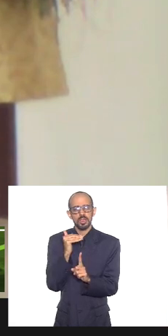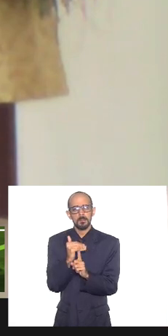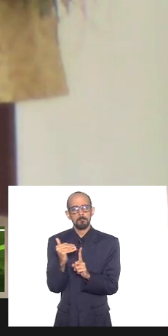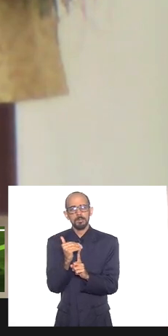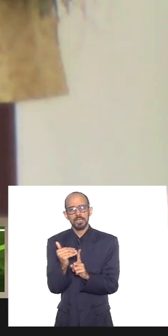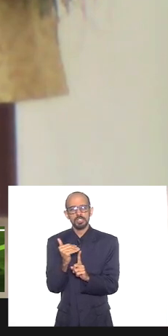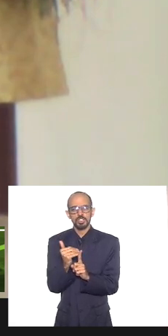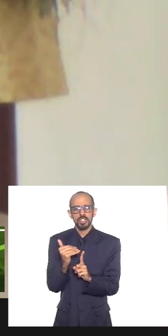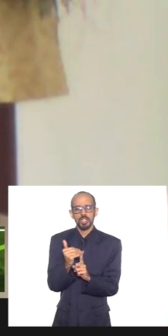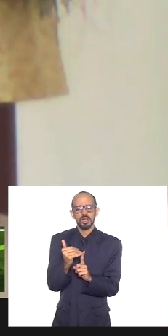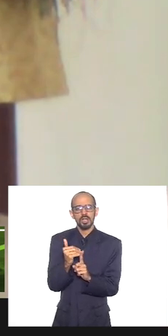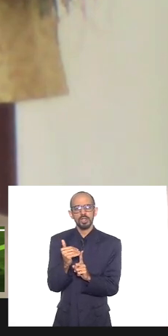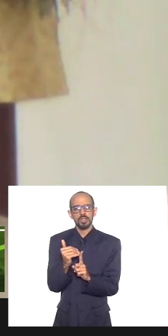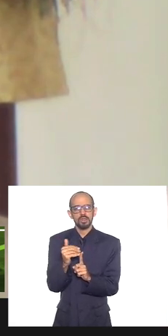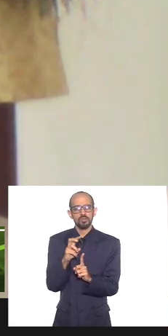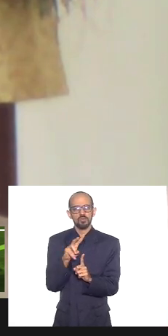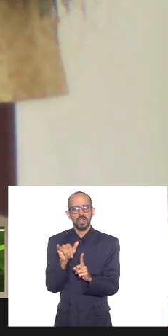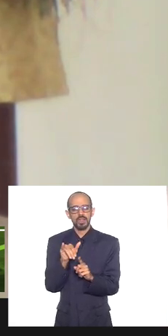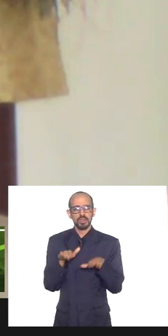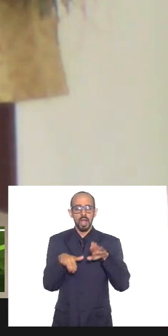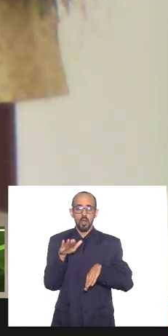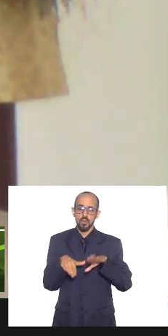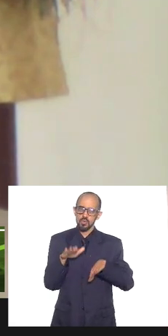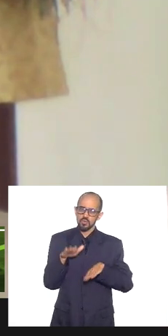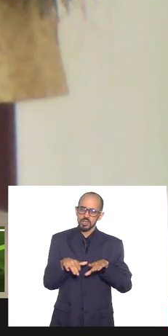que vai talvez menorar